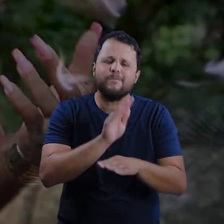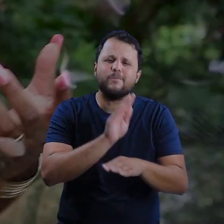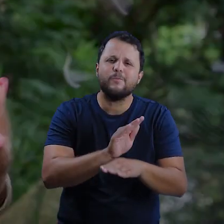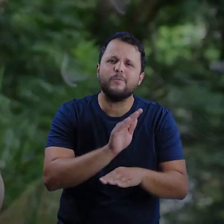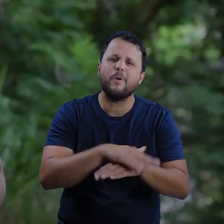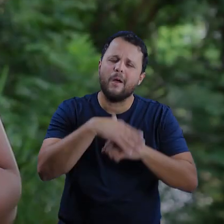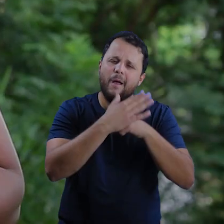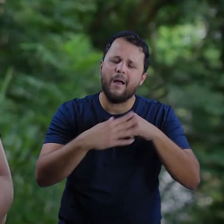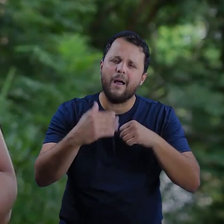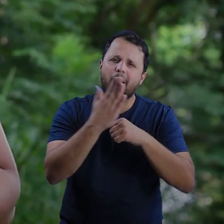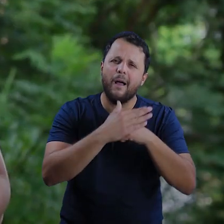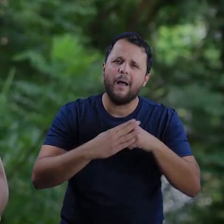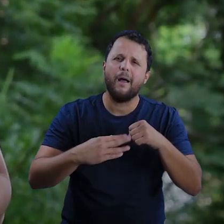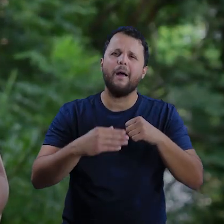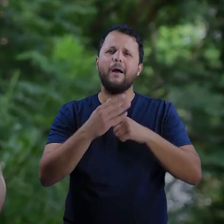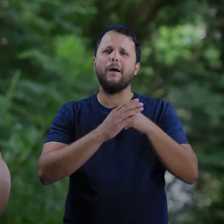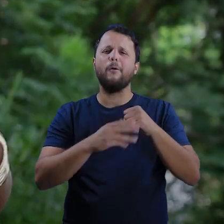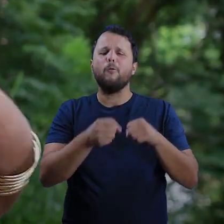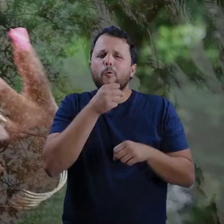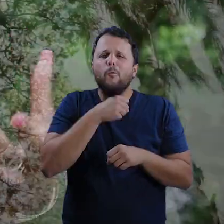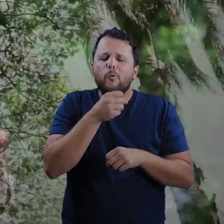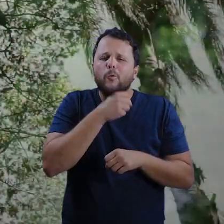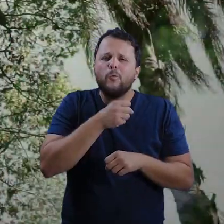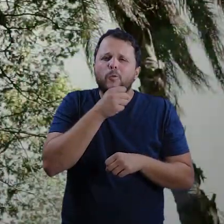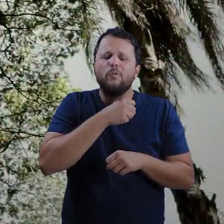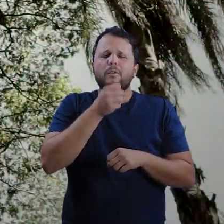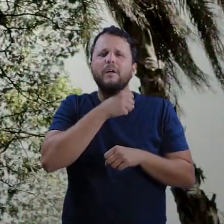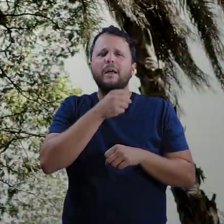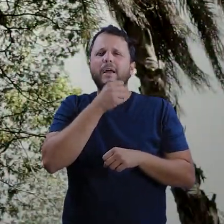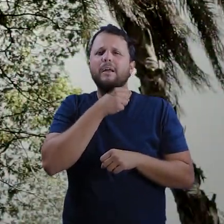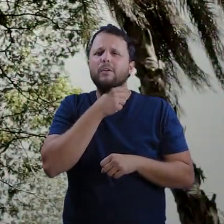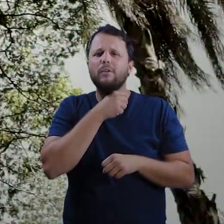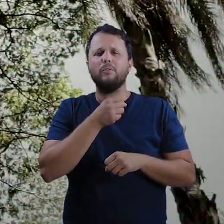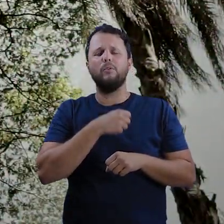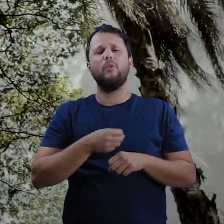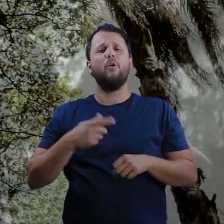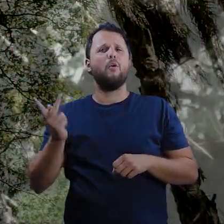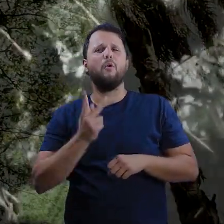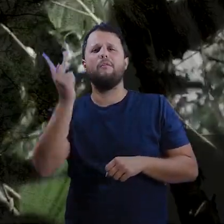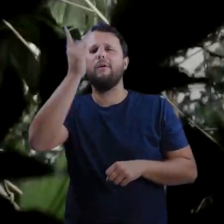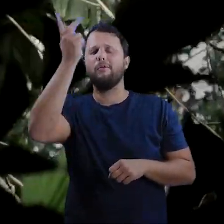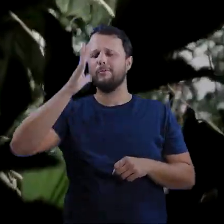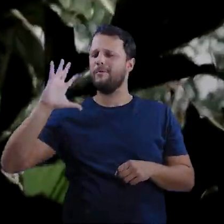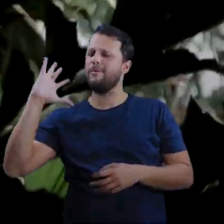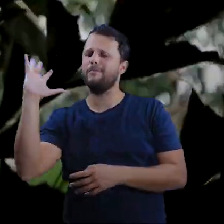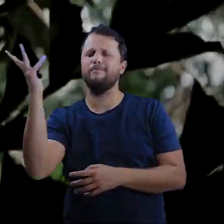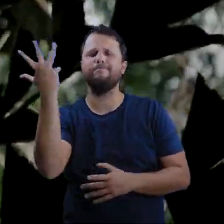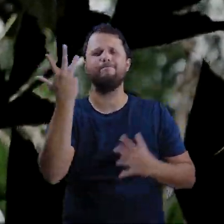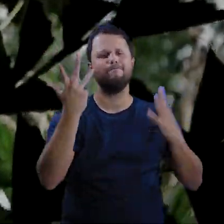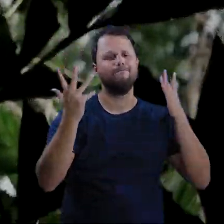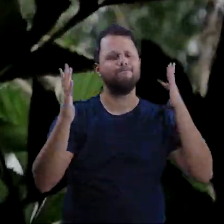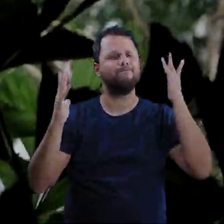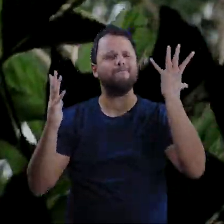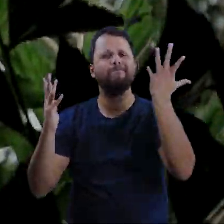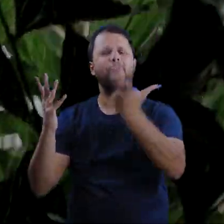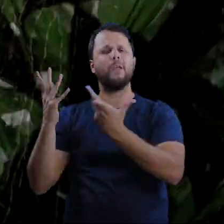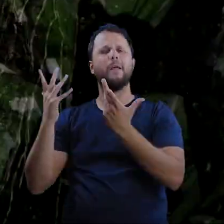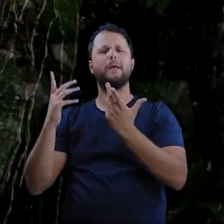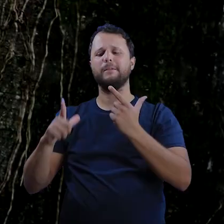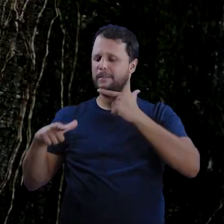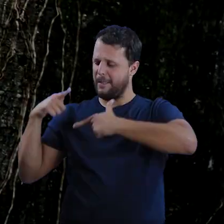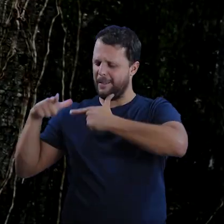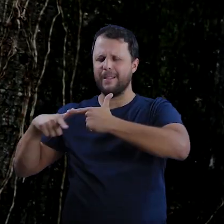o nosso afeto aos nossos mais velhos. A nossa luta é sempre em valorização com o meio ambiente, pela manutenção das